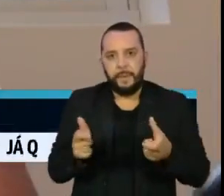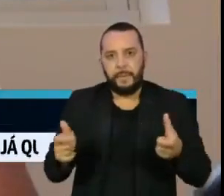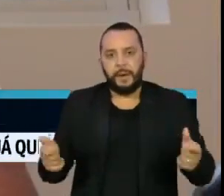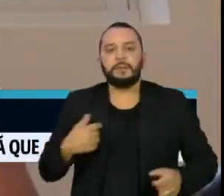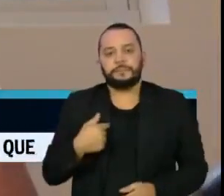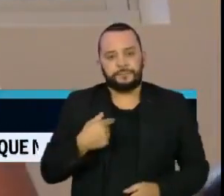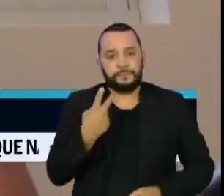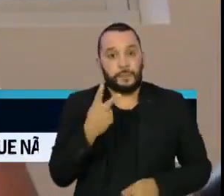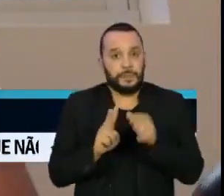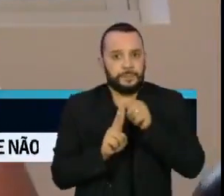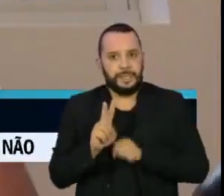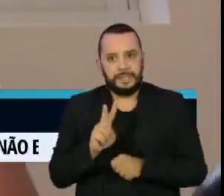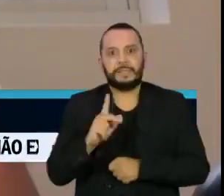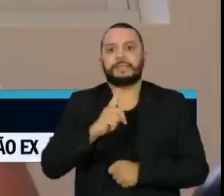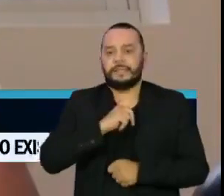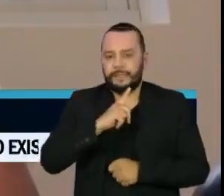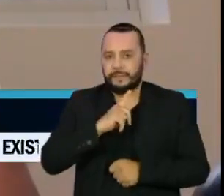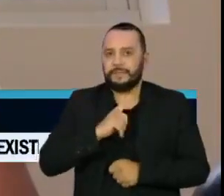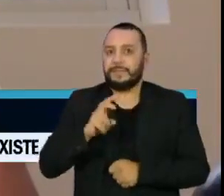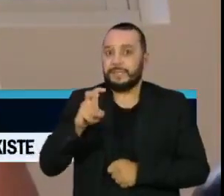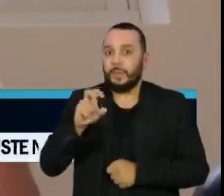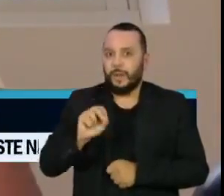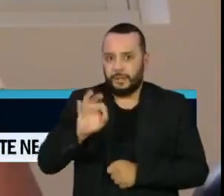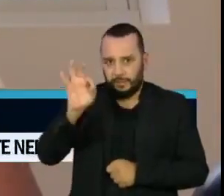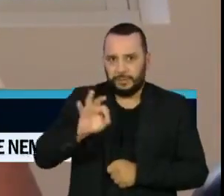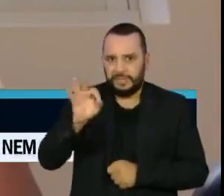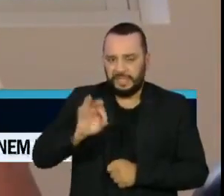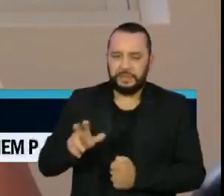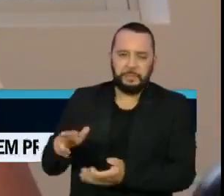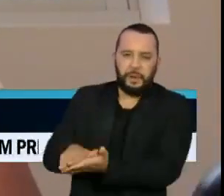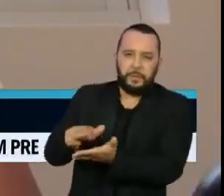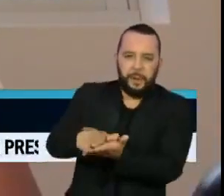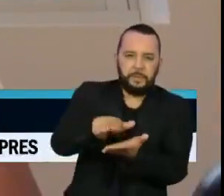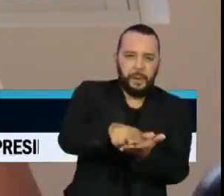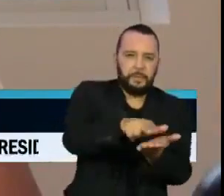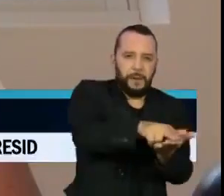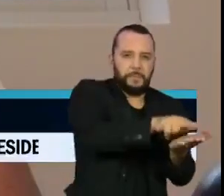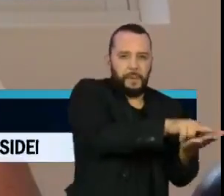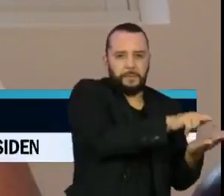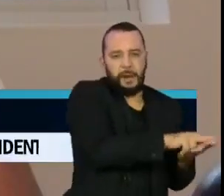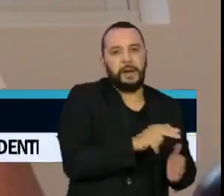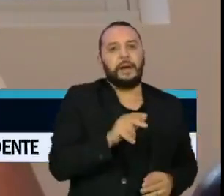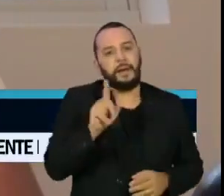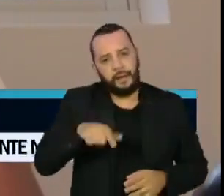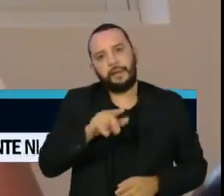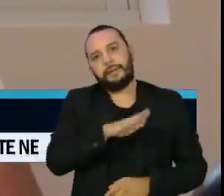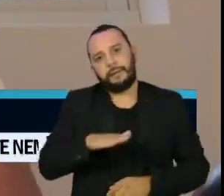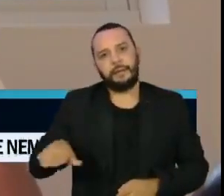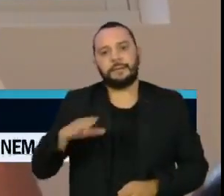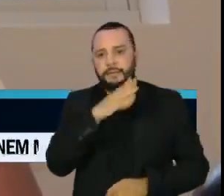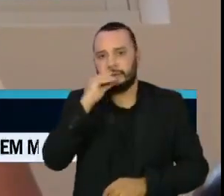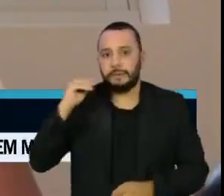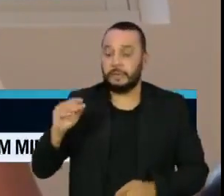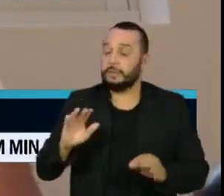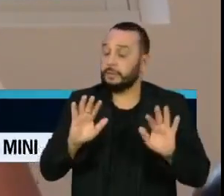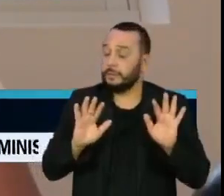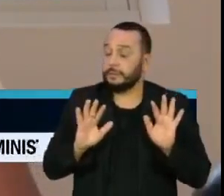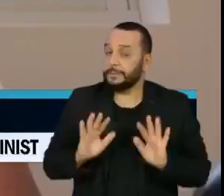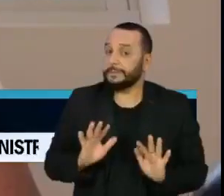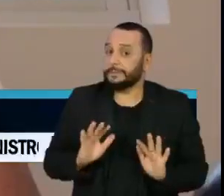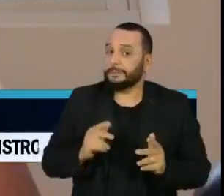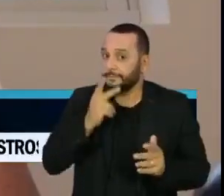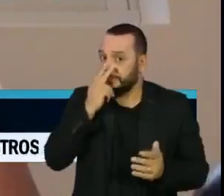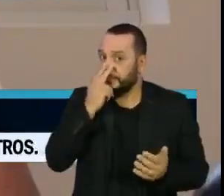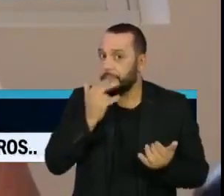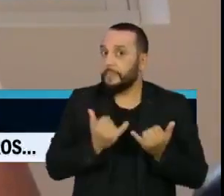tivemos 50% hospitalizados. Ainda é muito cedo para dizer a tendência, mas realmente parece que